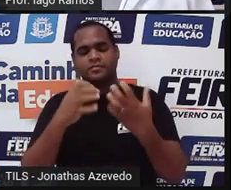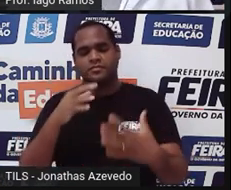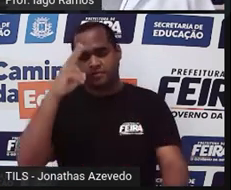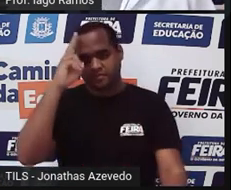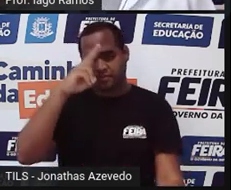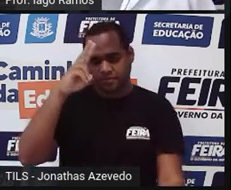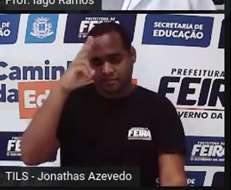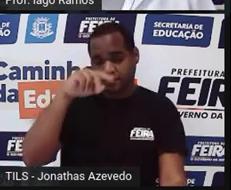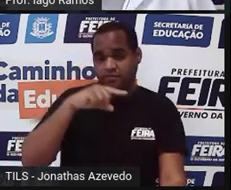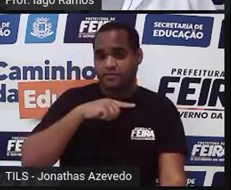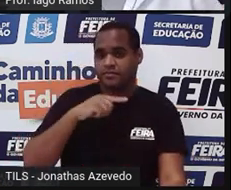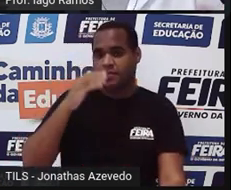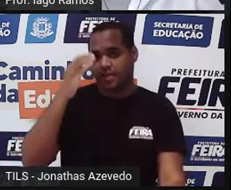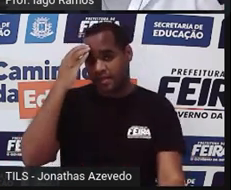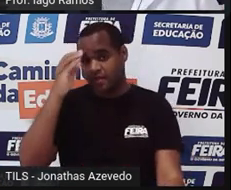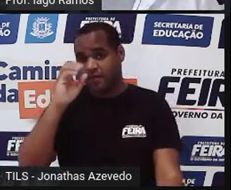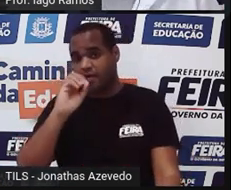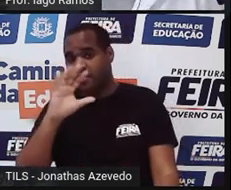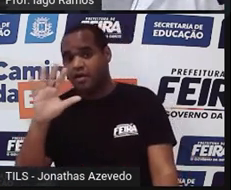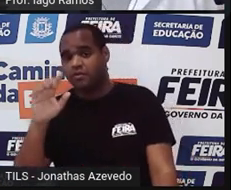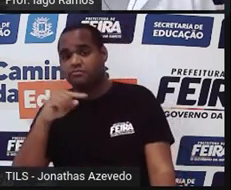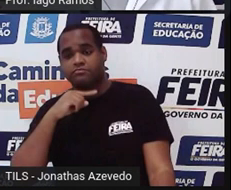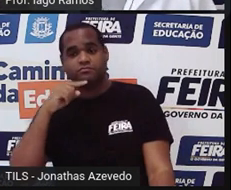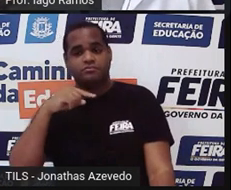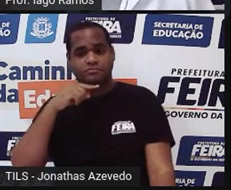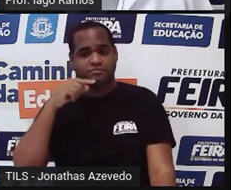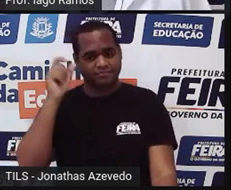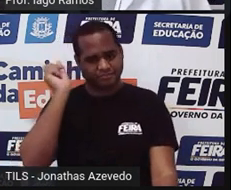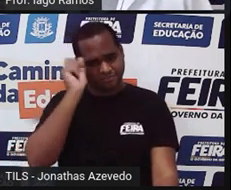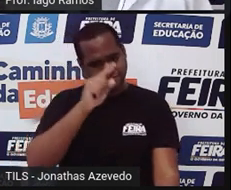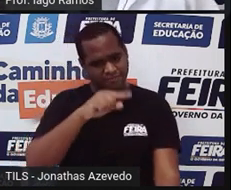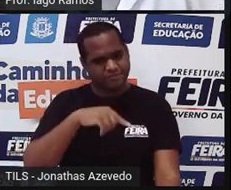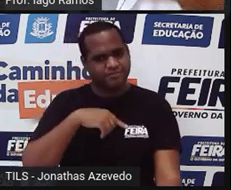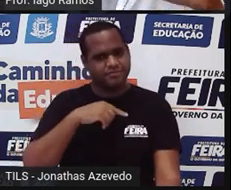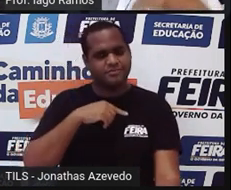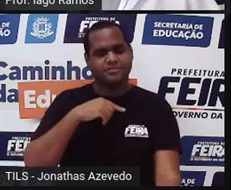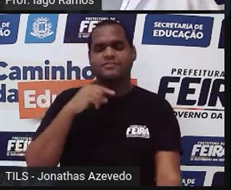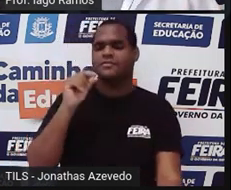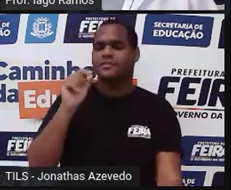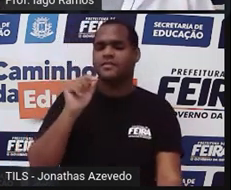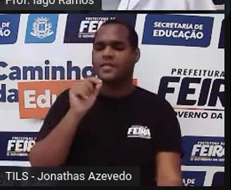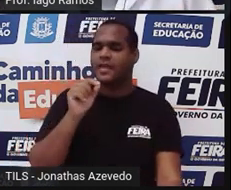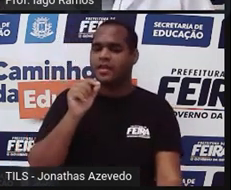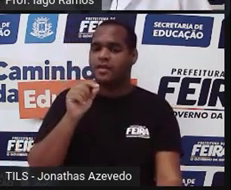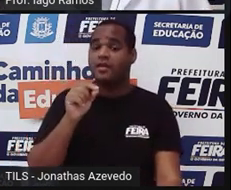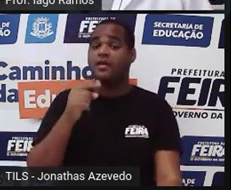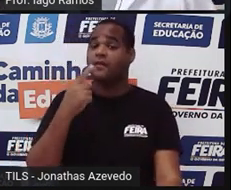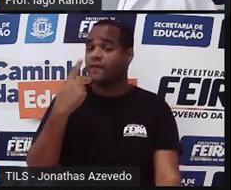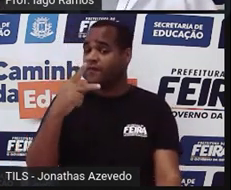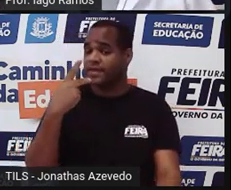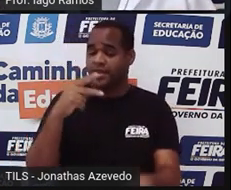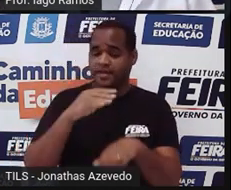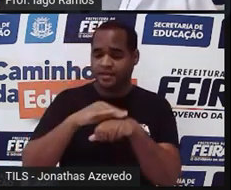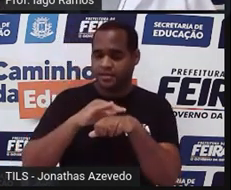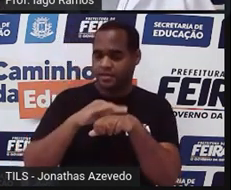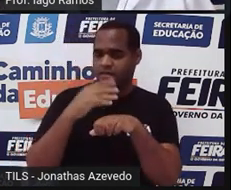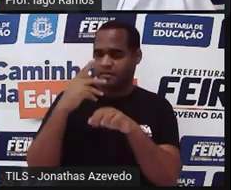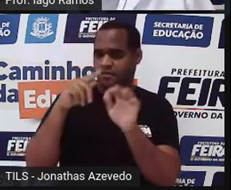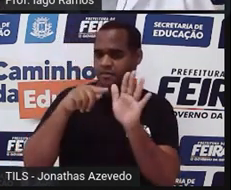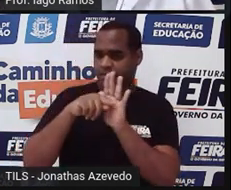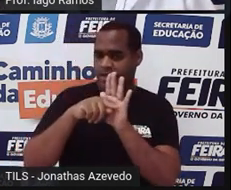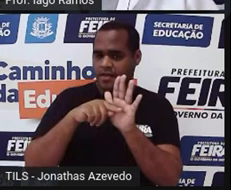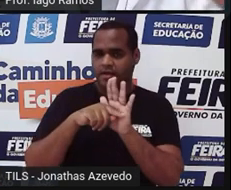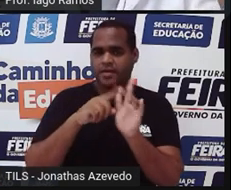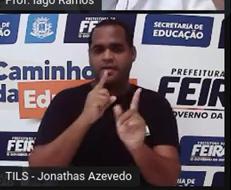mostrar para você onde é que você entendeu, onde é que ficou a dúvida, onde é que ficou menos dúvida. E aí você vai estar fazendo uma avaliação consigo mesmo.